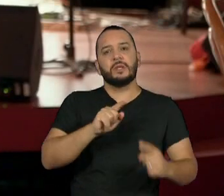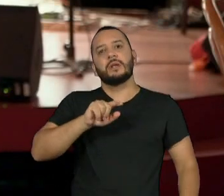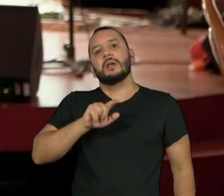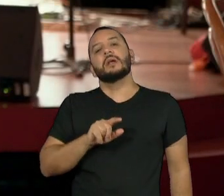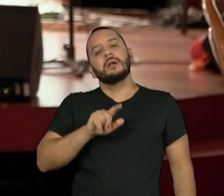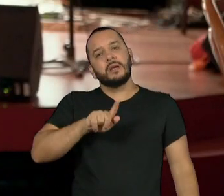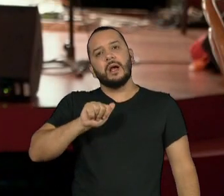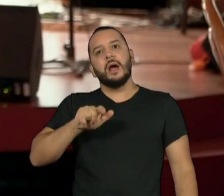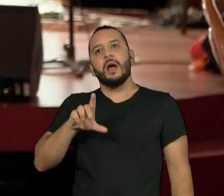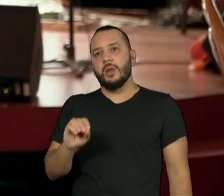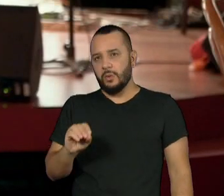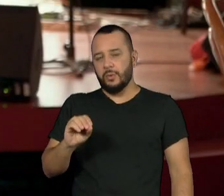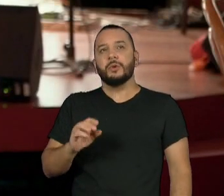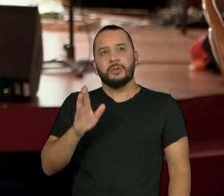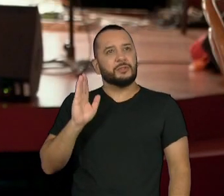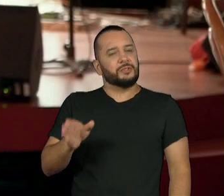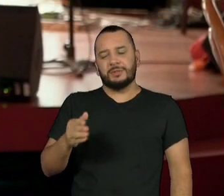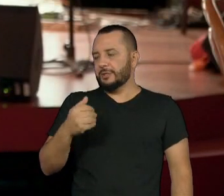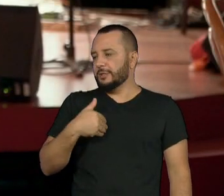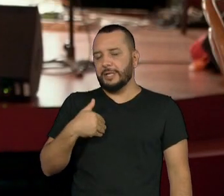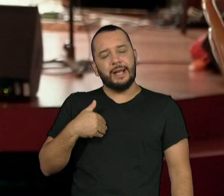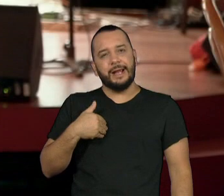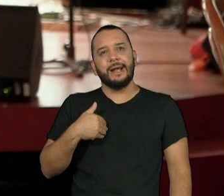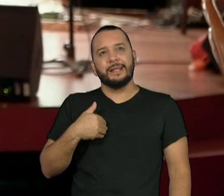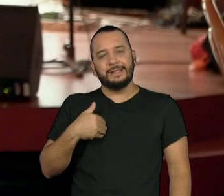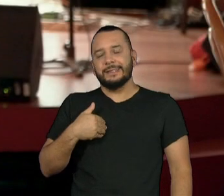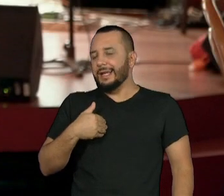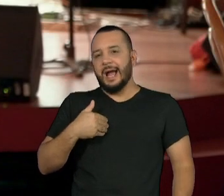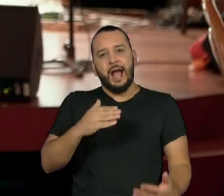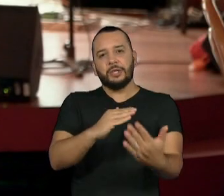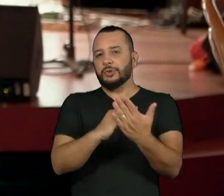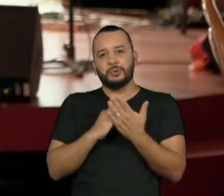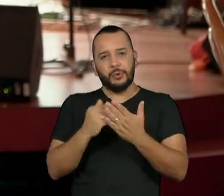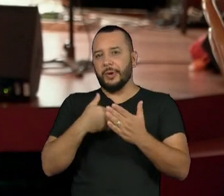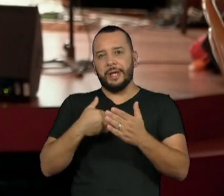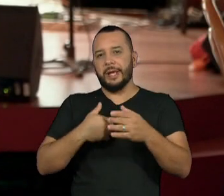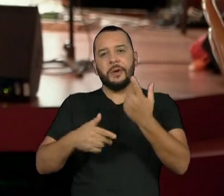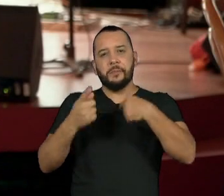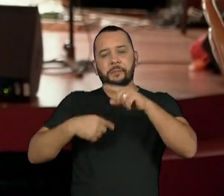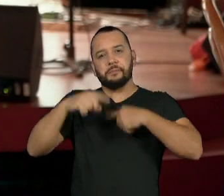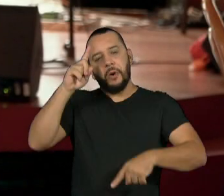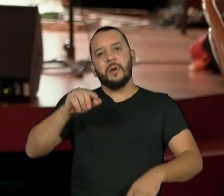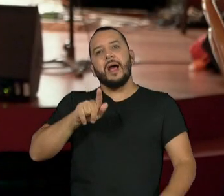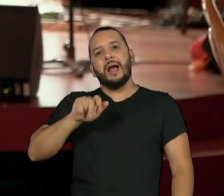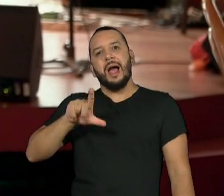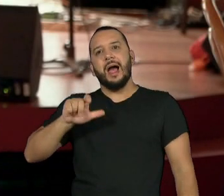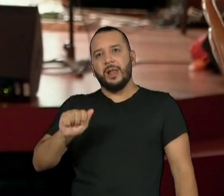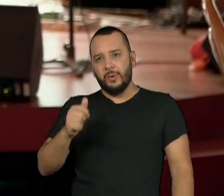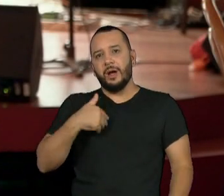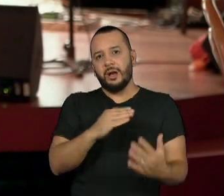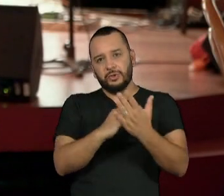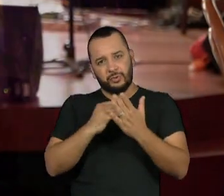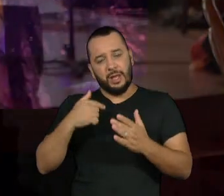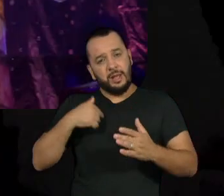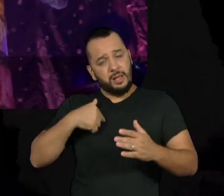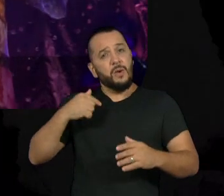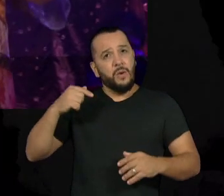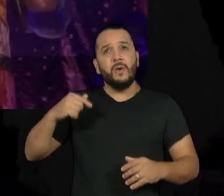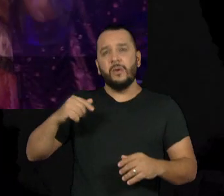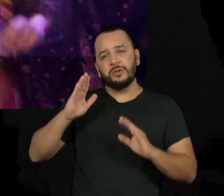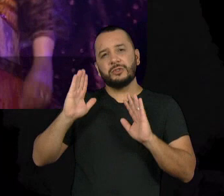encontro divisor de águas. A Gal, ela me divide, a Gal, ela me impara e como artista que eu sou hoje. Foi